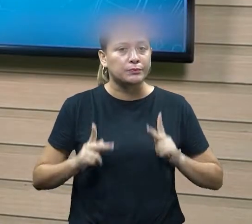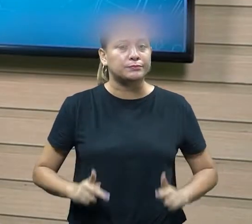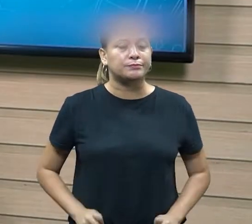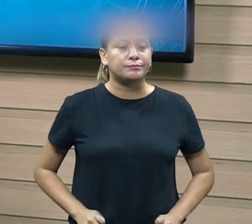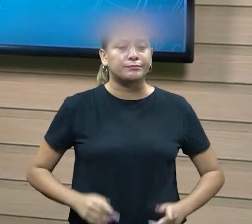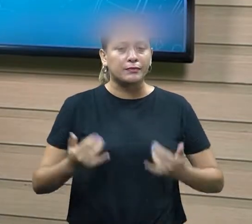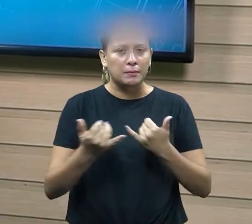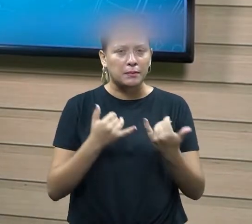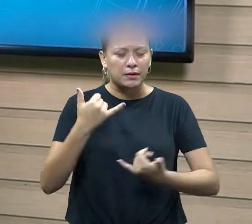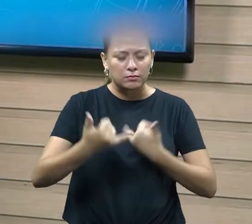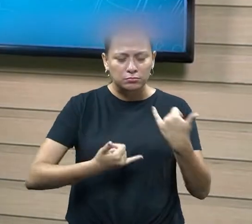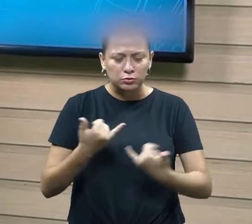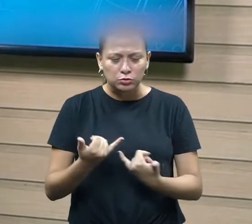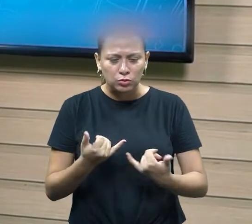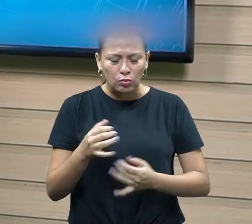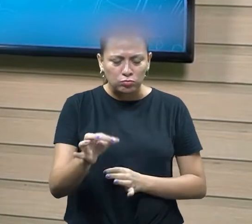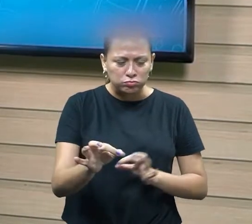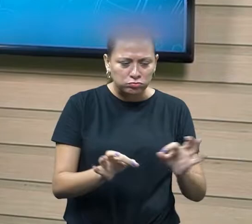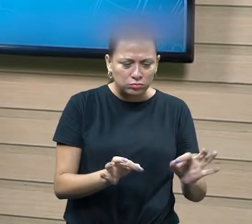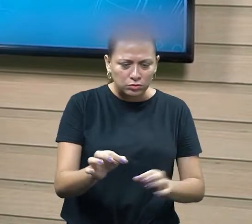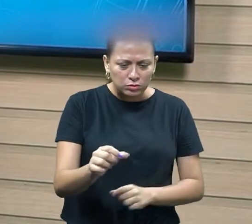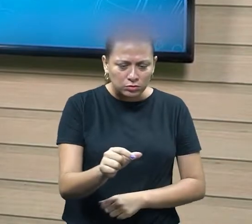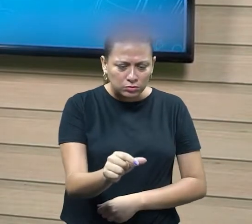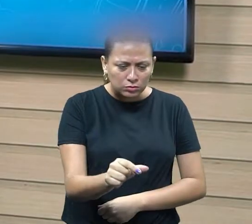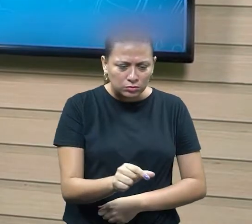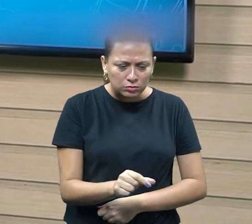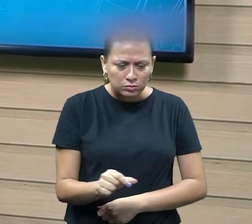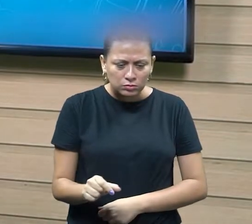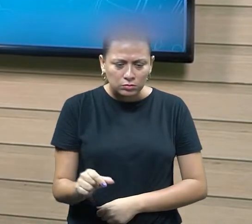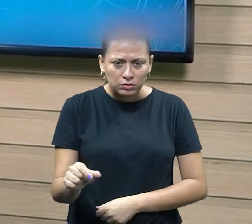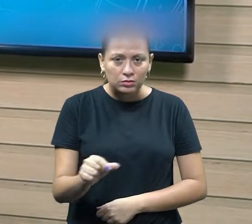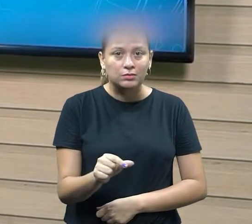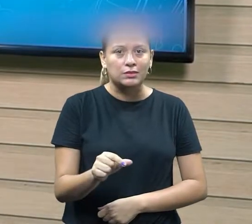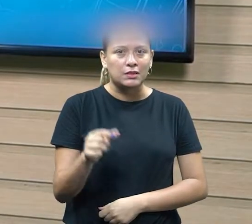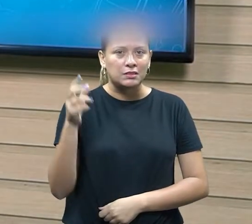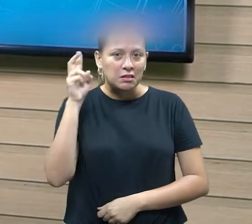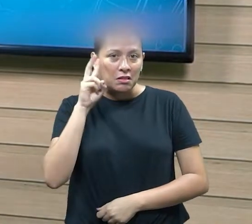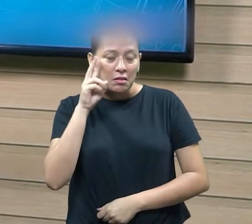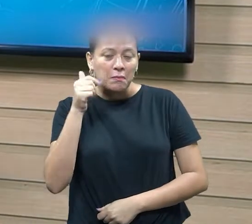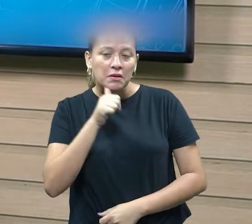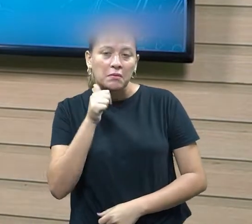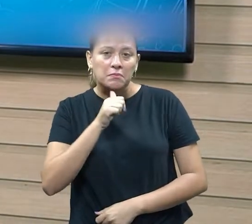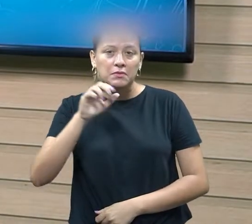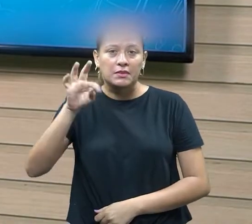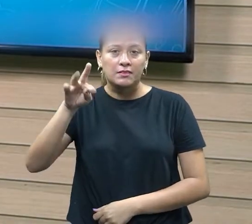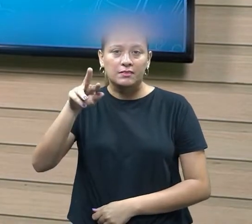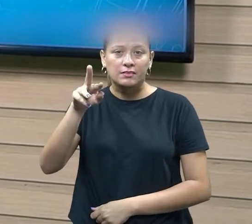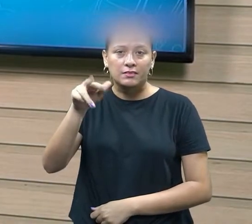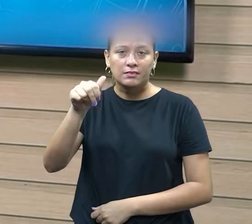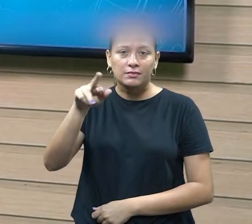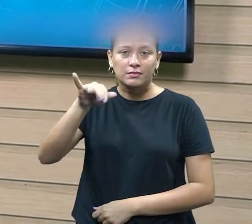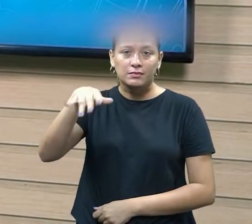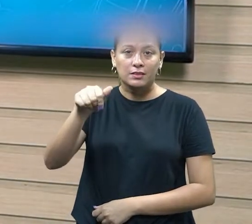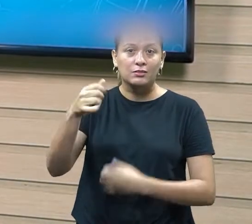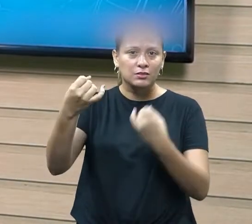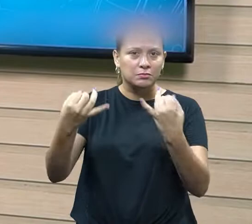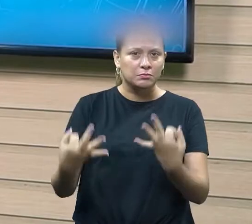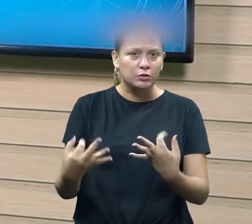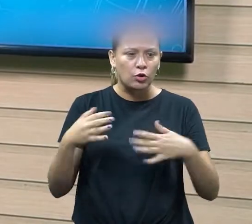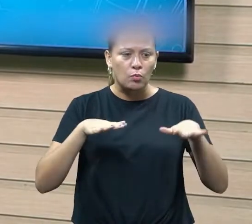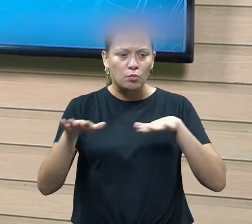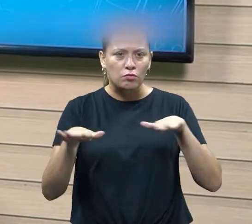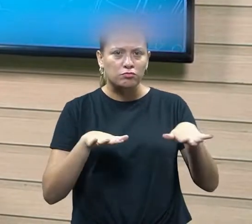jogo de xadrez veja que a Taja falou para nós sobre os momentos os movimentos que são envolvidos nesse processo da negociação